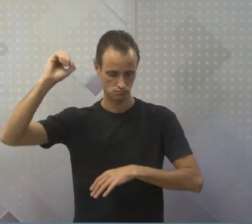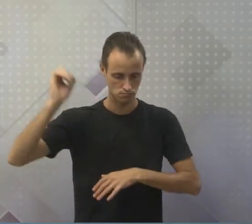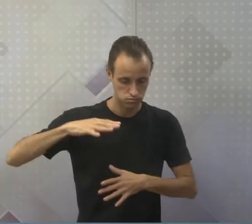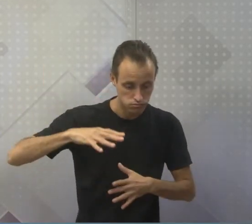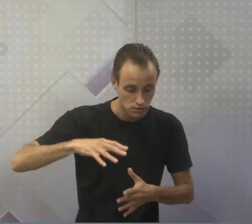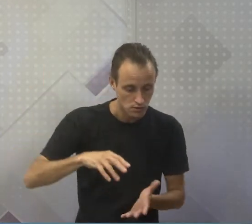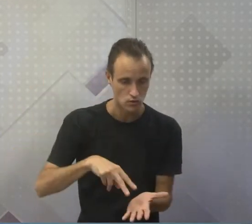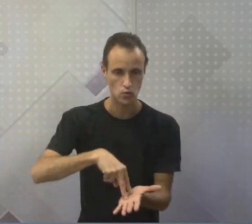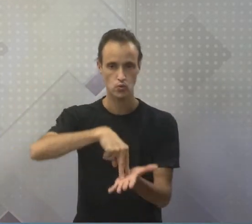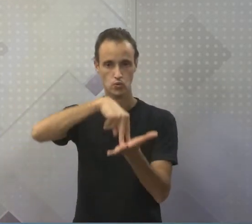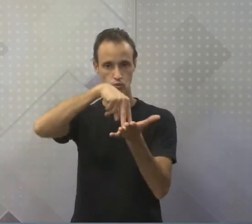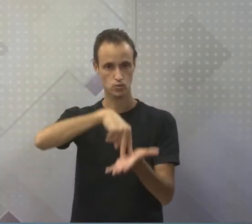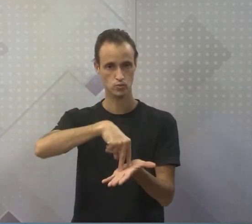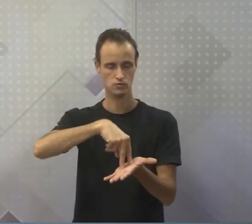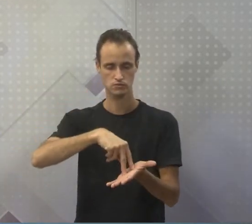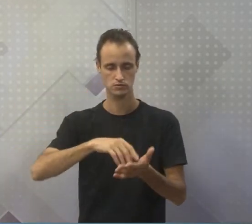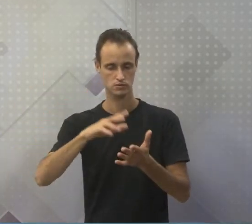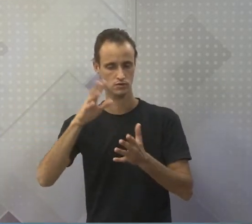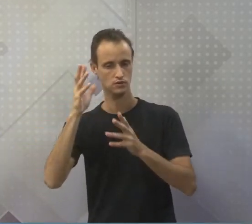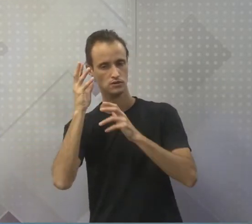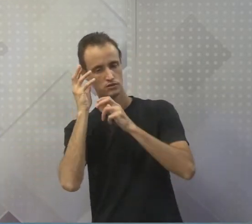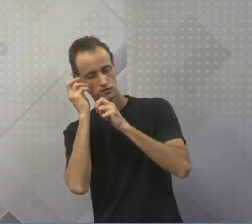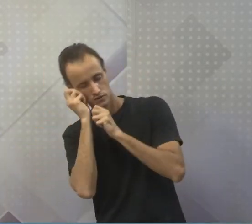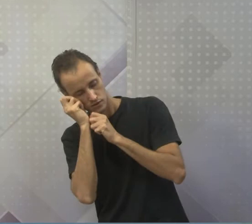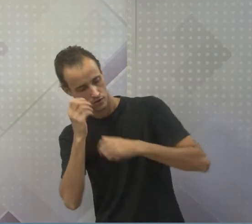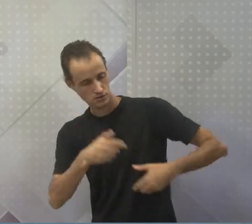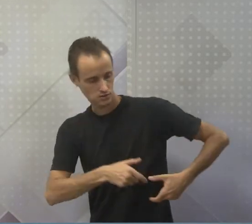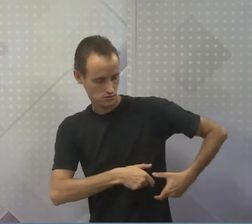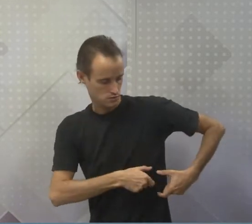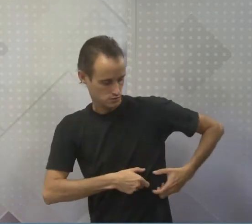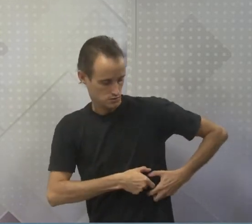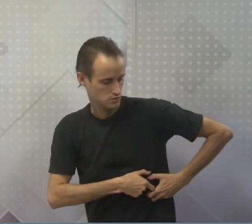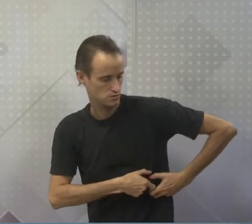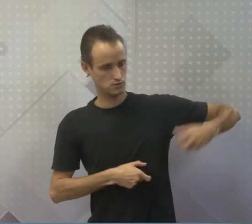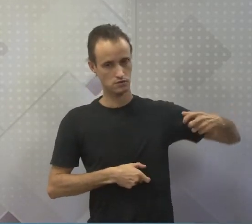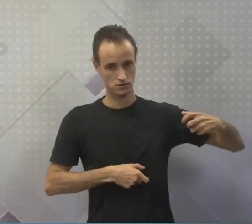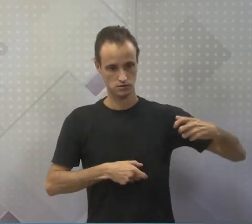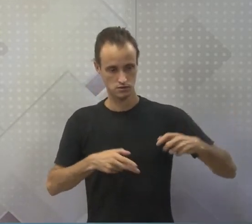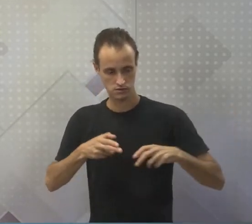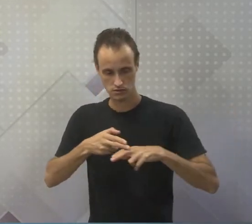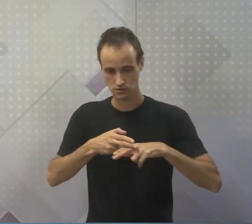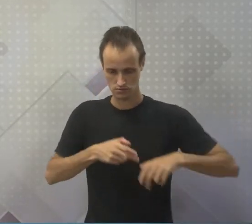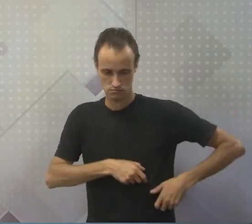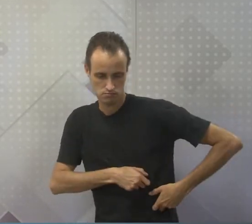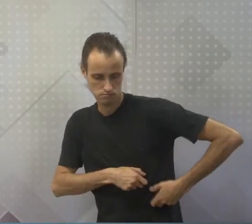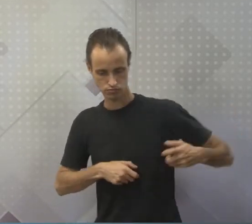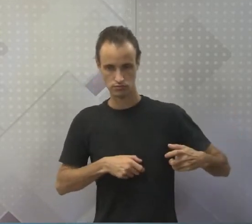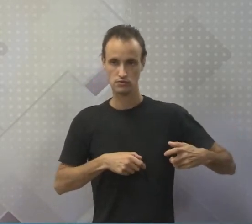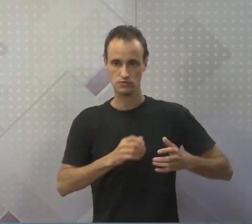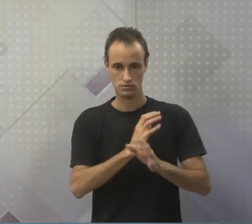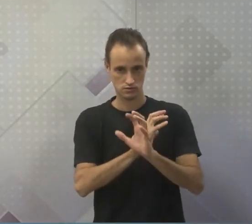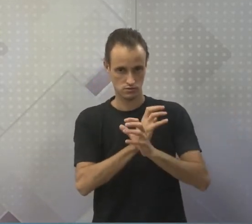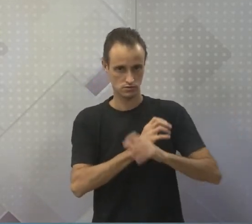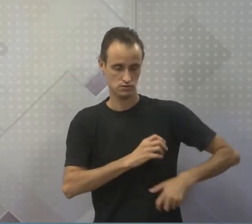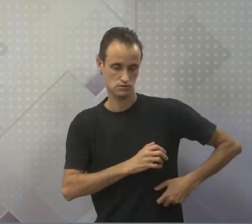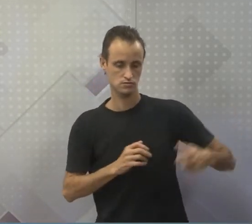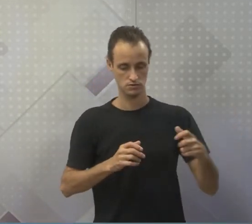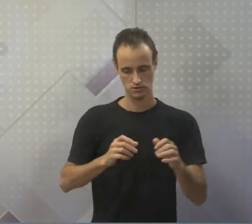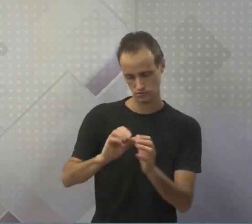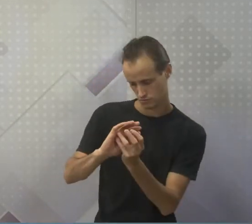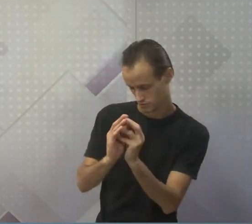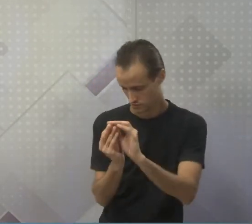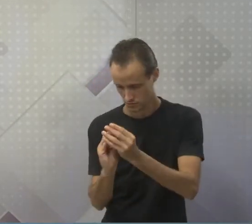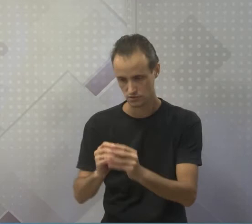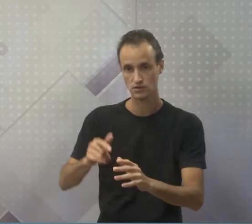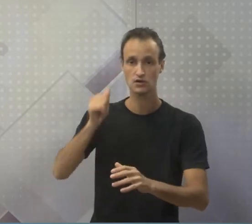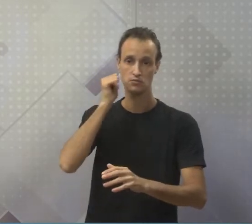aí da sua, colocou no sono profundo, arranca uma costela, vem aqui mitologia, você pega uma costela e aí fez a mulher. O